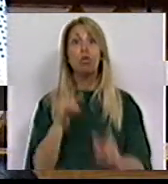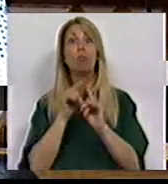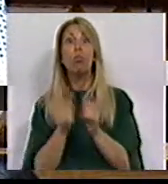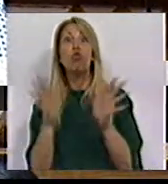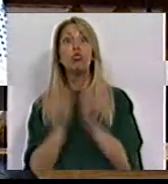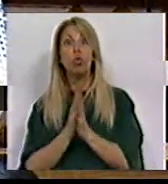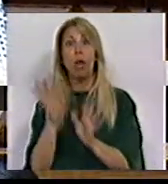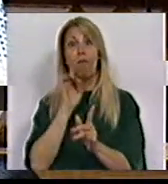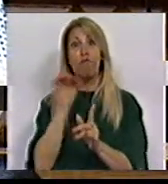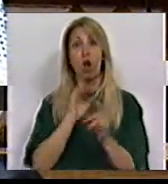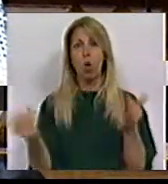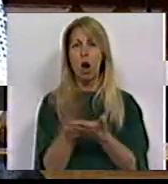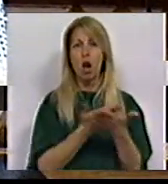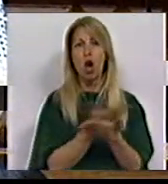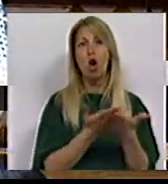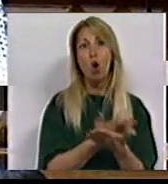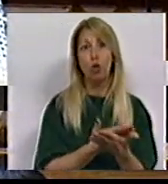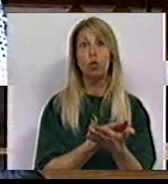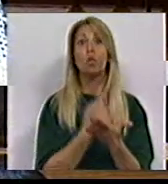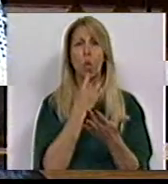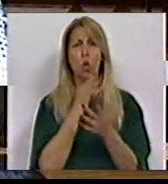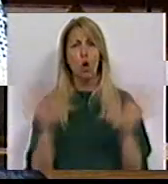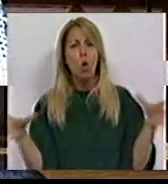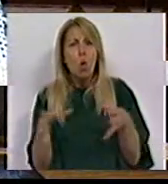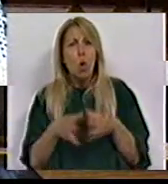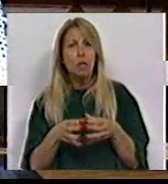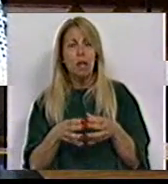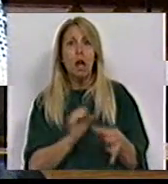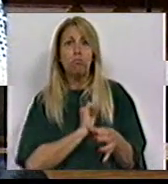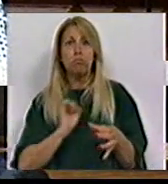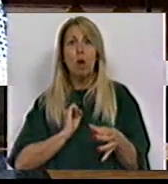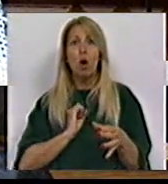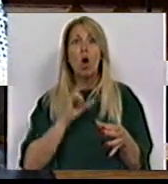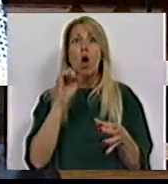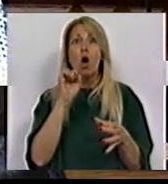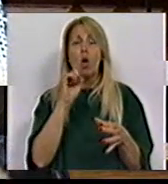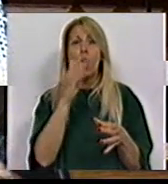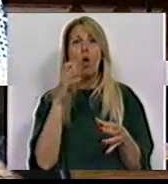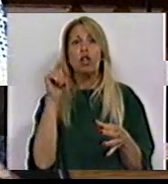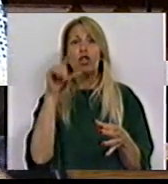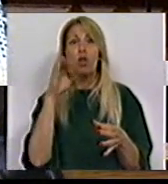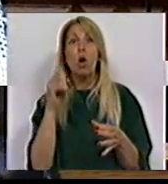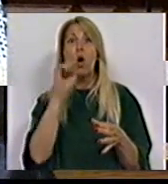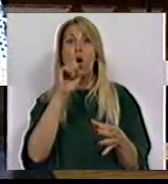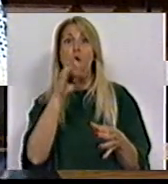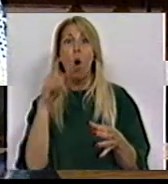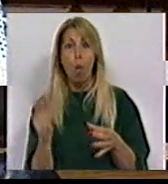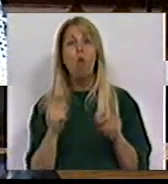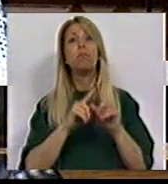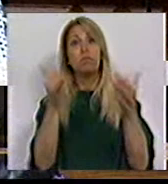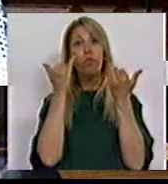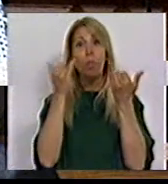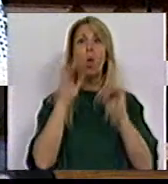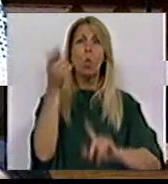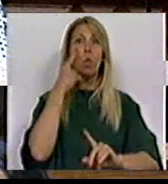de negócios. O elevado grau de concentração da propriedade, a coisa chegou, faz com que a informação, o conhecimento e o